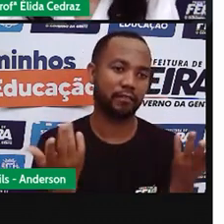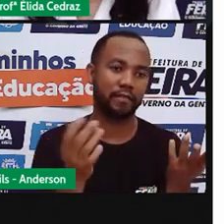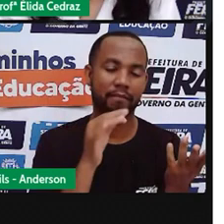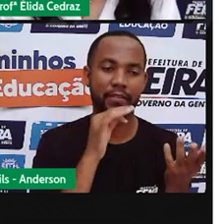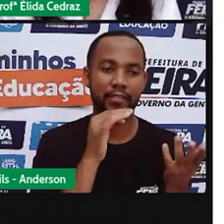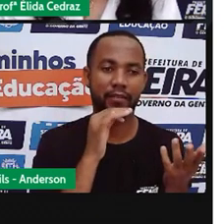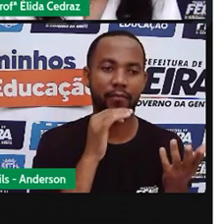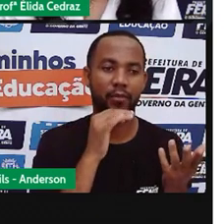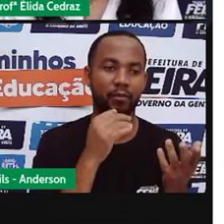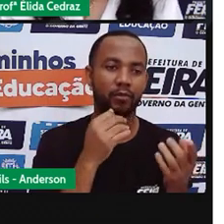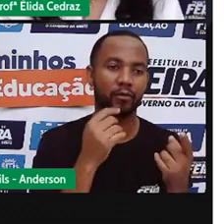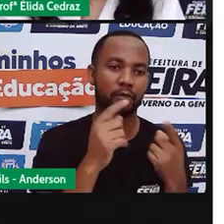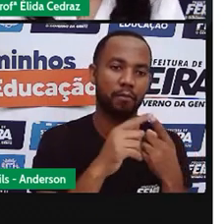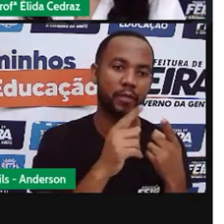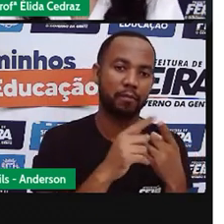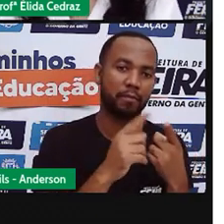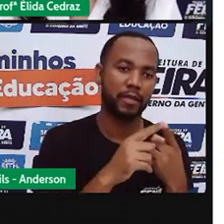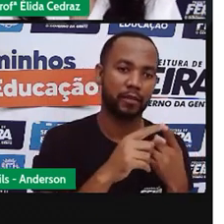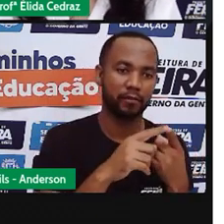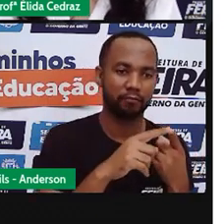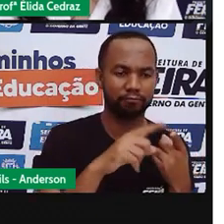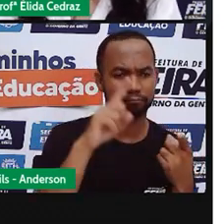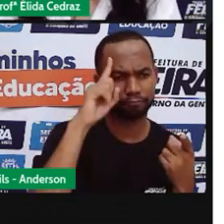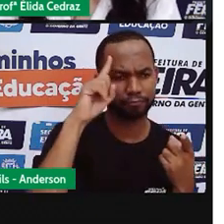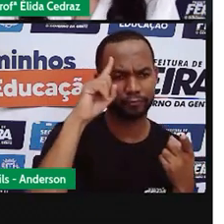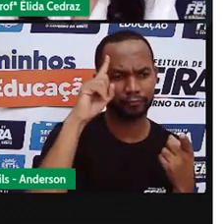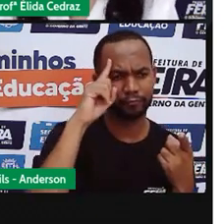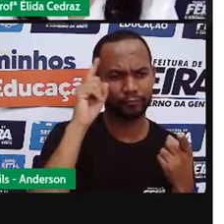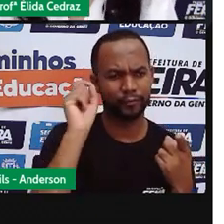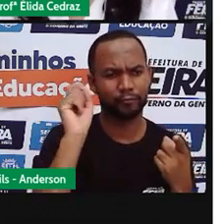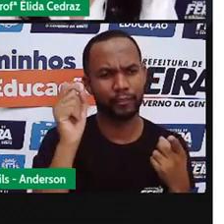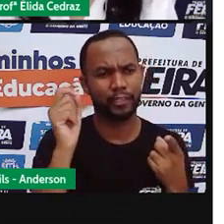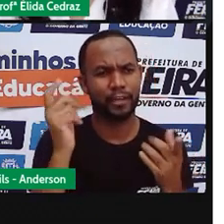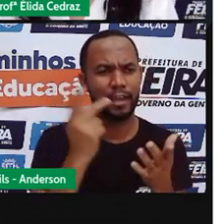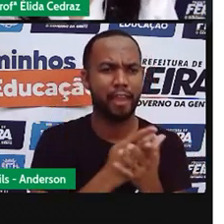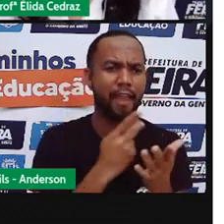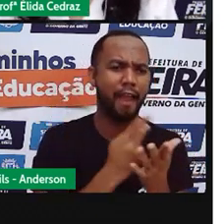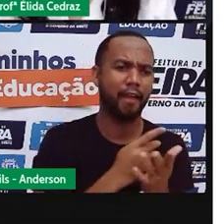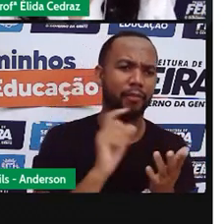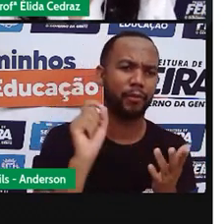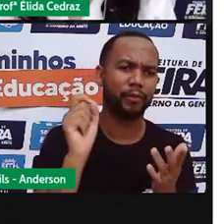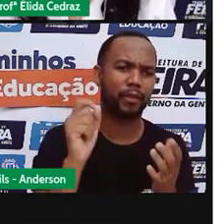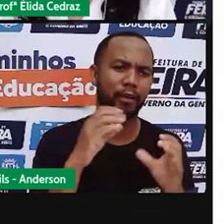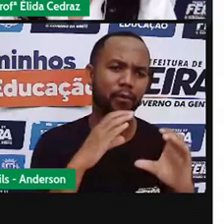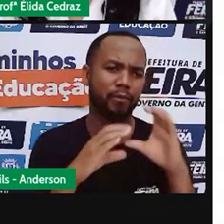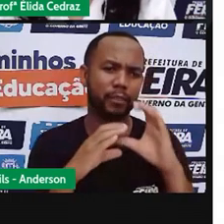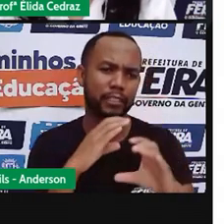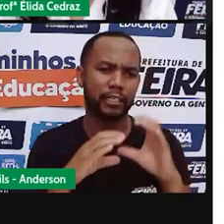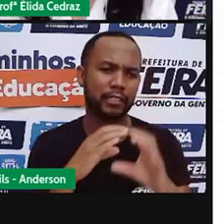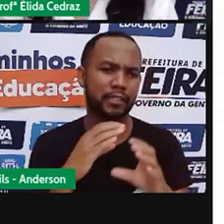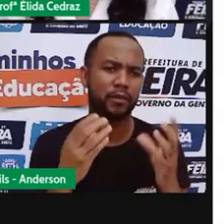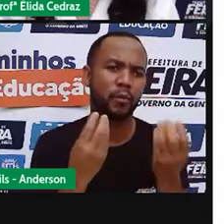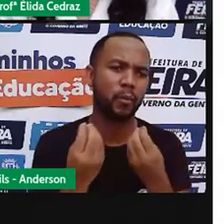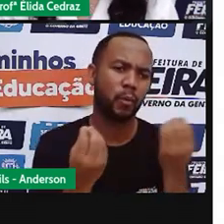benefícios? O que é que deu errado na comunicação entre eles dois?